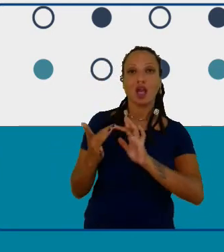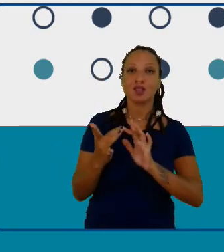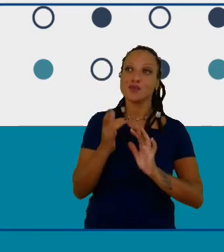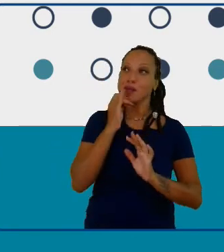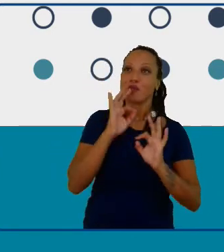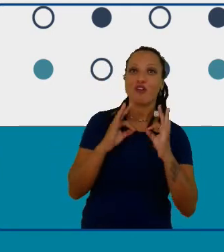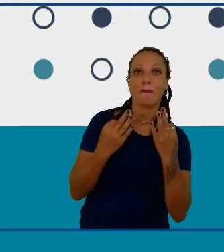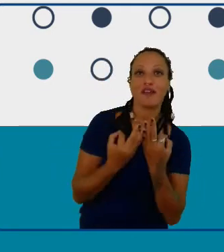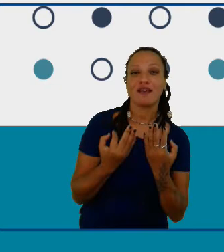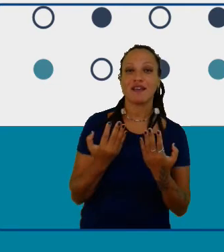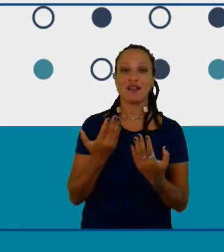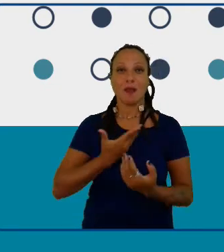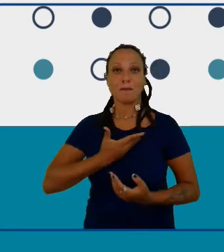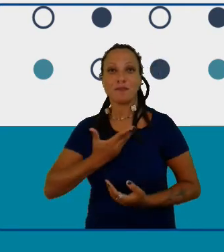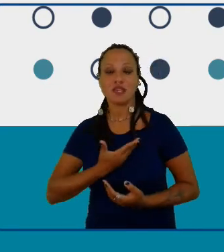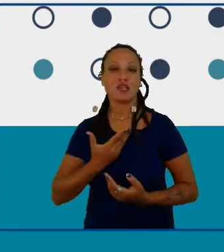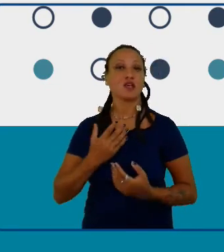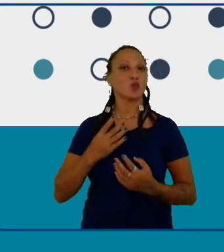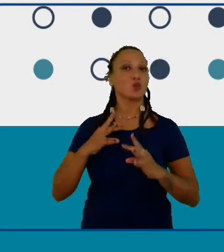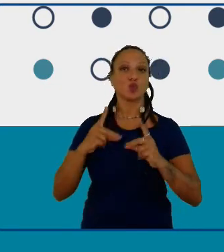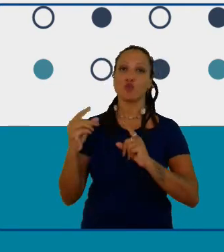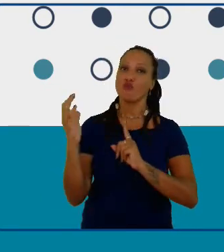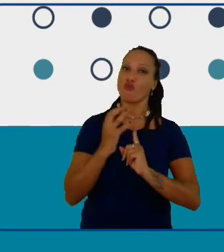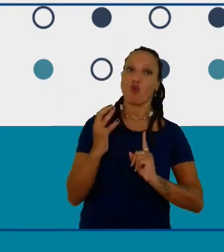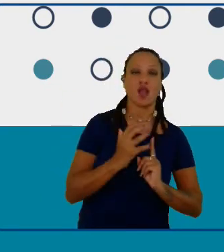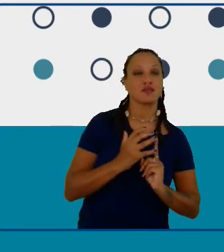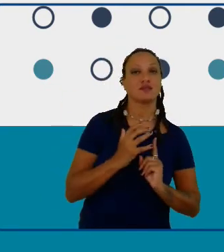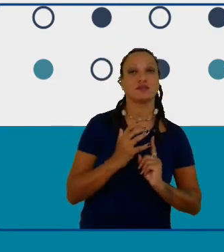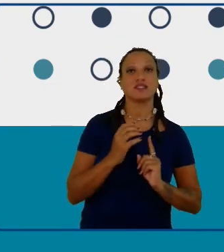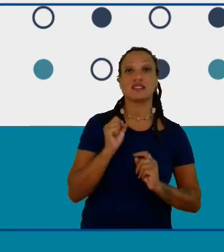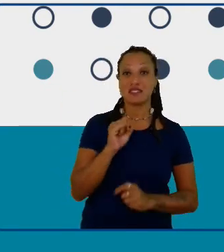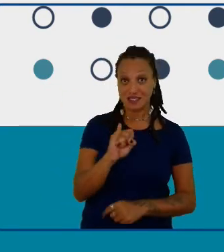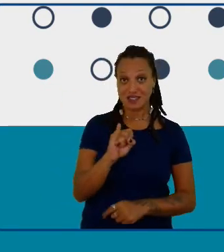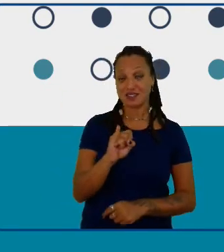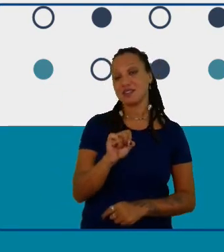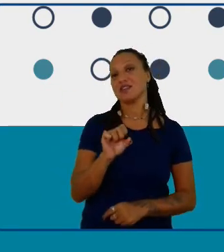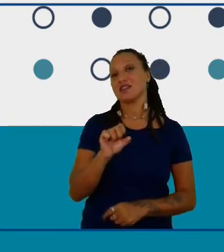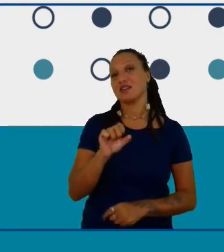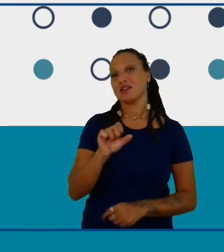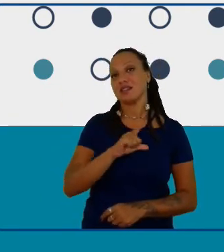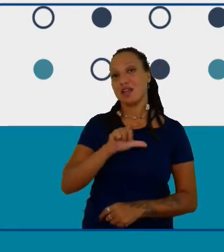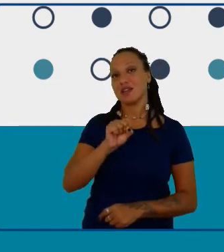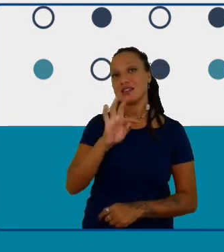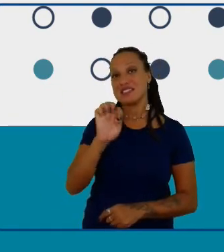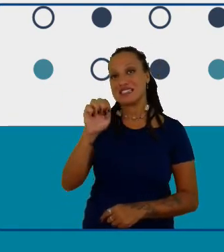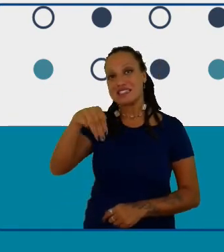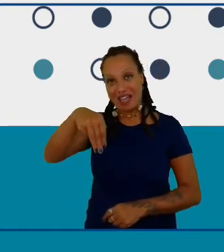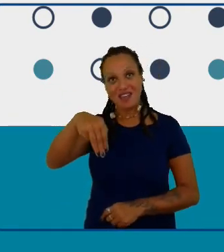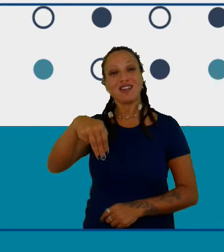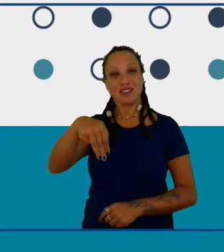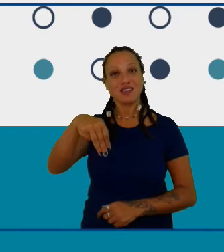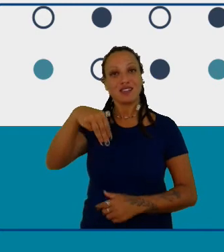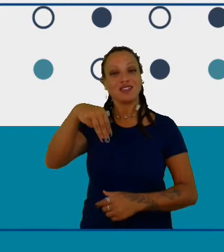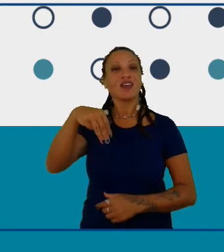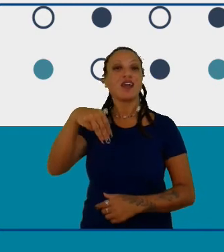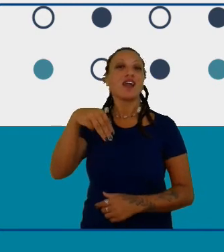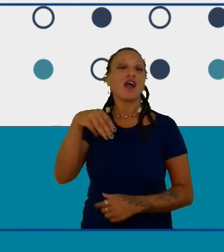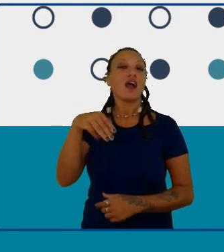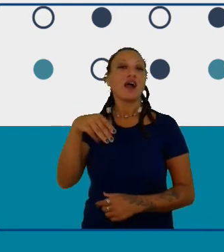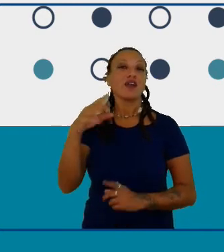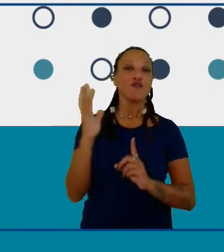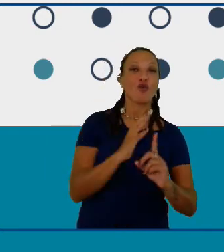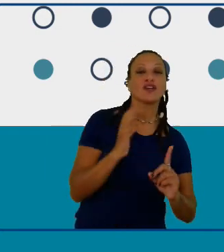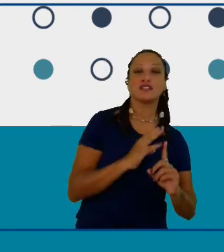impactadas indiretamente pela presença de um clube de ciências um clube não necessariamente só de ciências desculpa